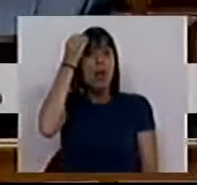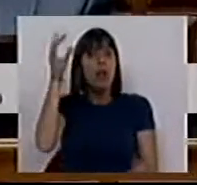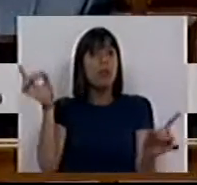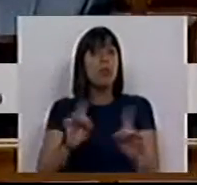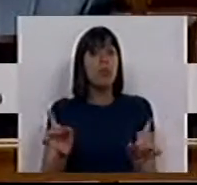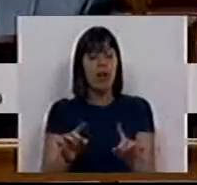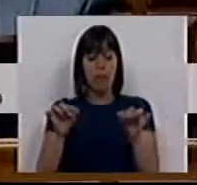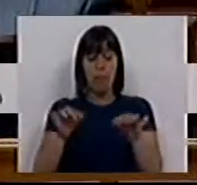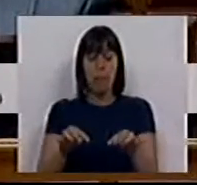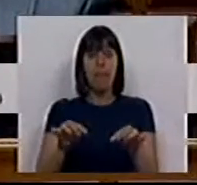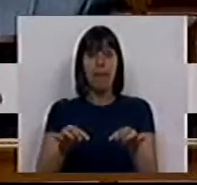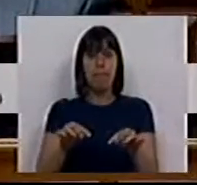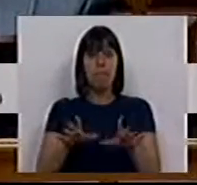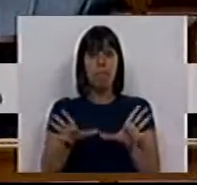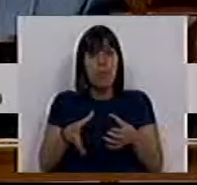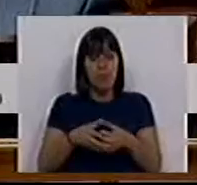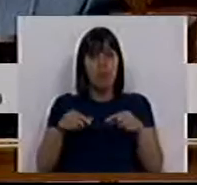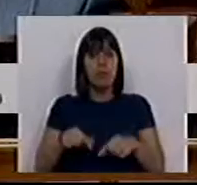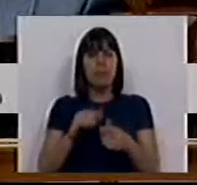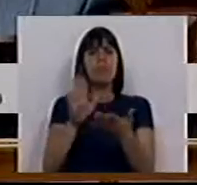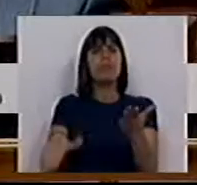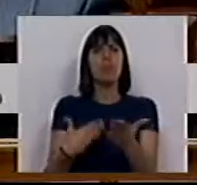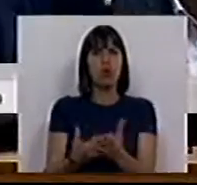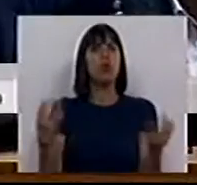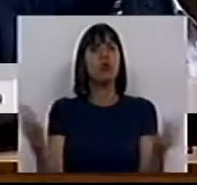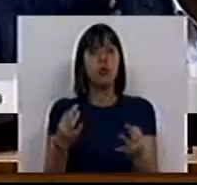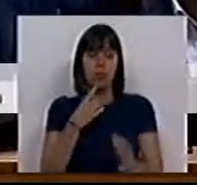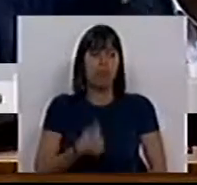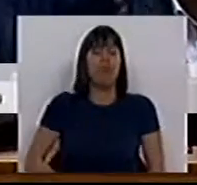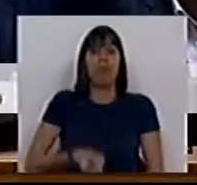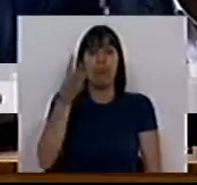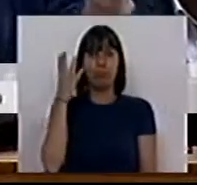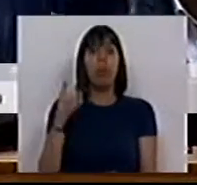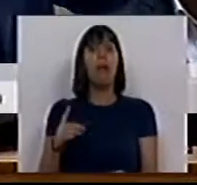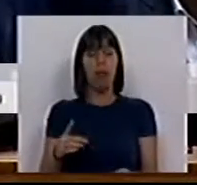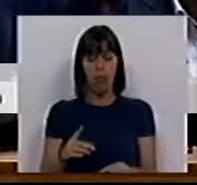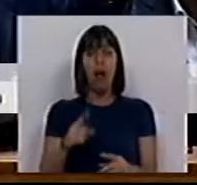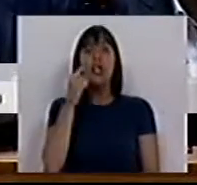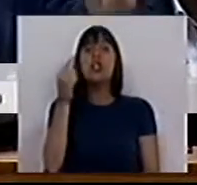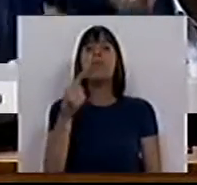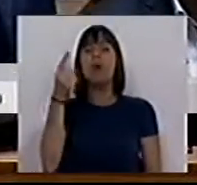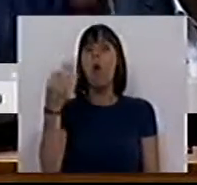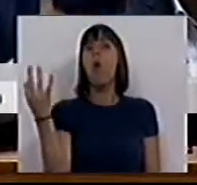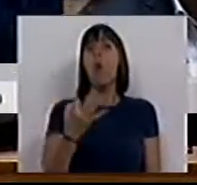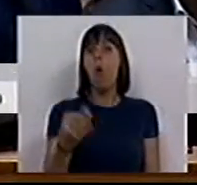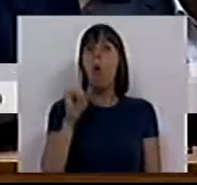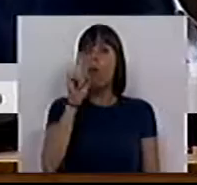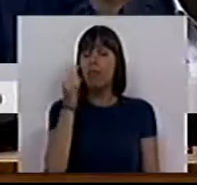esqueçam que daqui e desta bancada houve propostas e muitas, inclusivamente na especialidade,